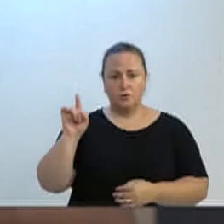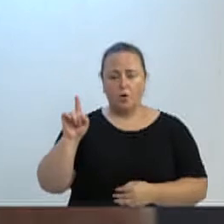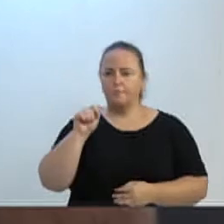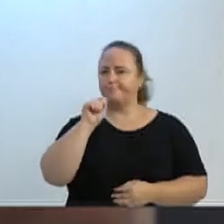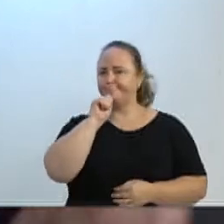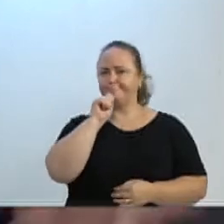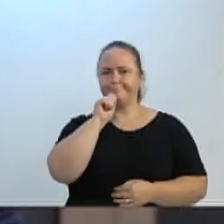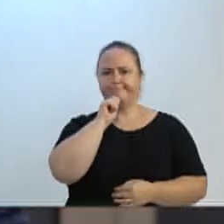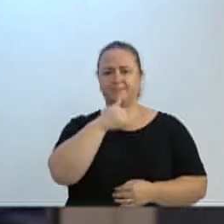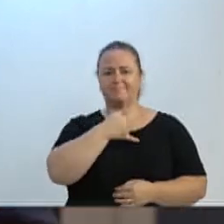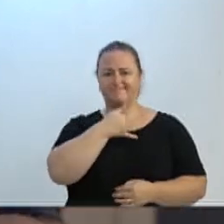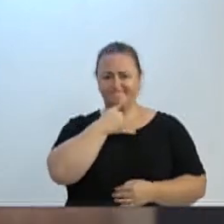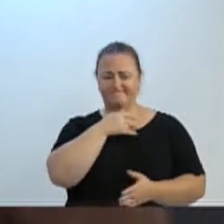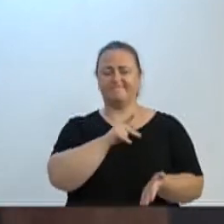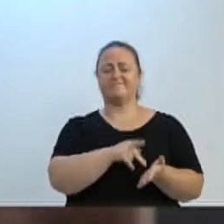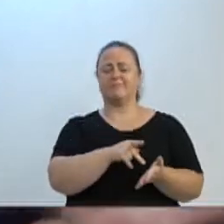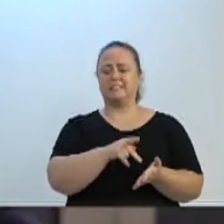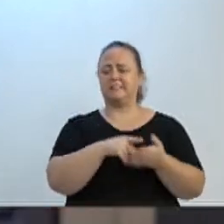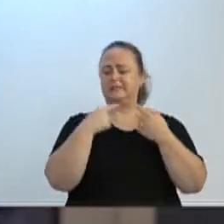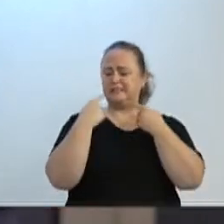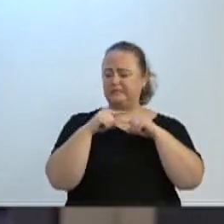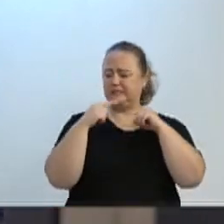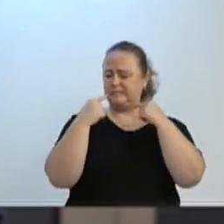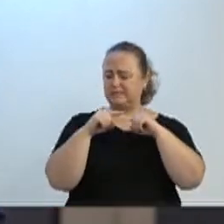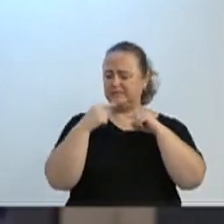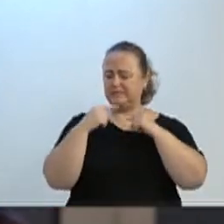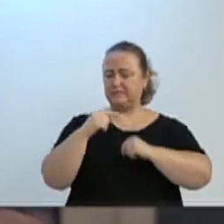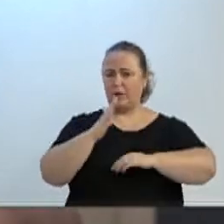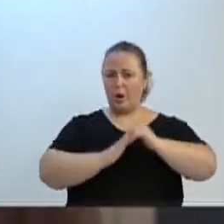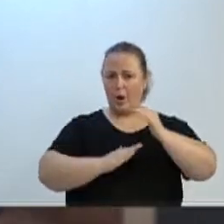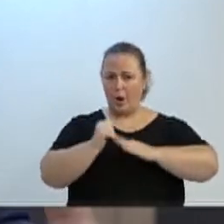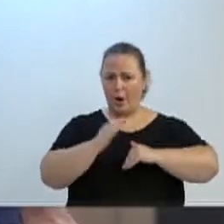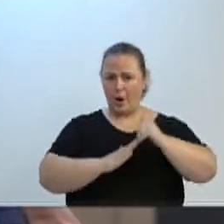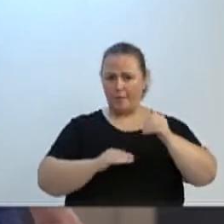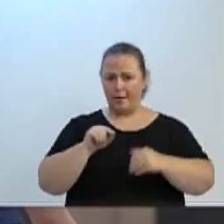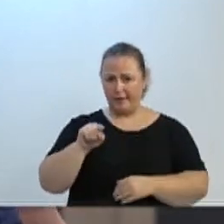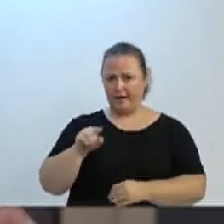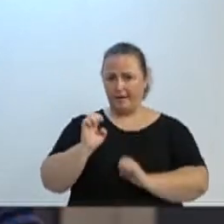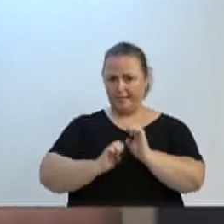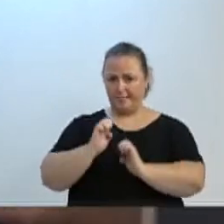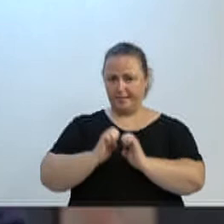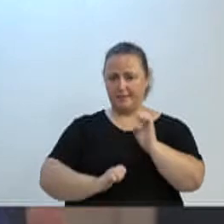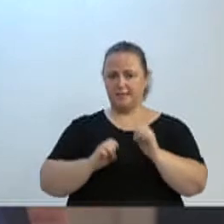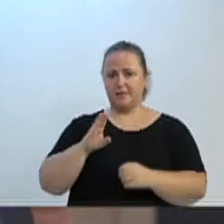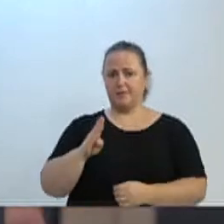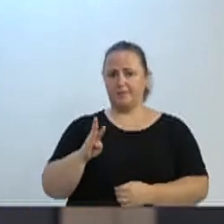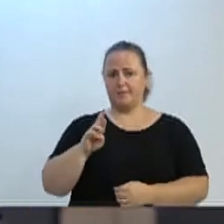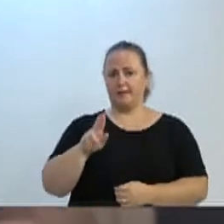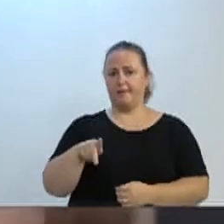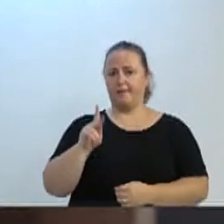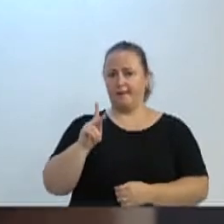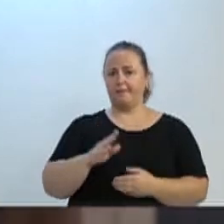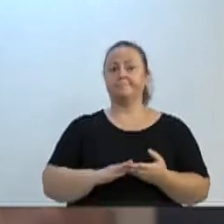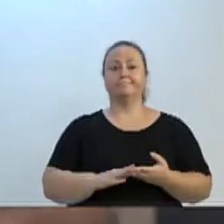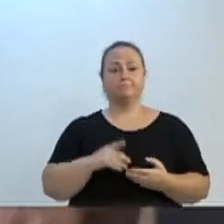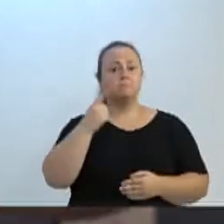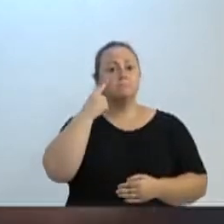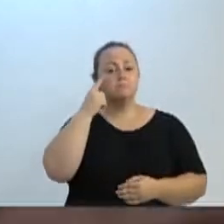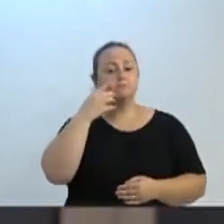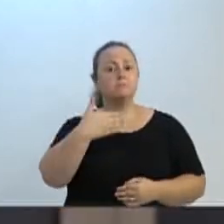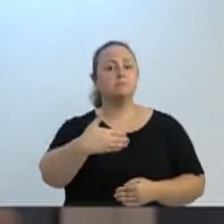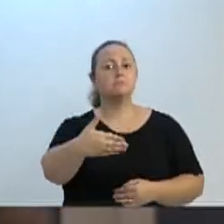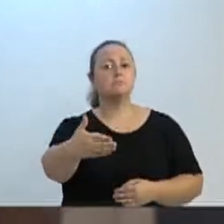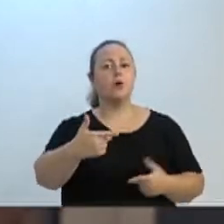Infelizmente, muitas reclamações de lugares onde eles têm feito as obras. Eu quero ver como é que vai ficar a Rua dos Caçadores. Quero ver como é que vai ficar